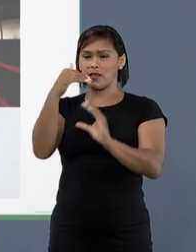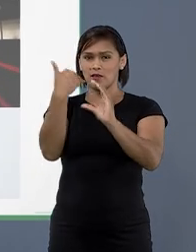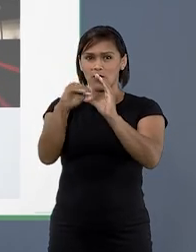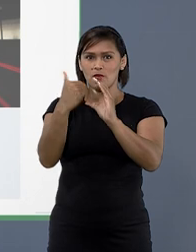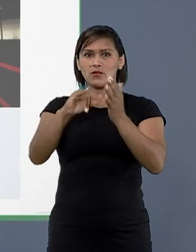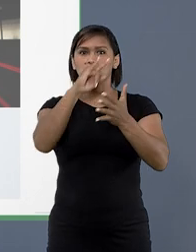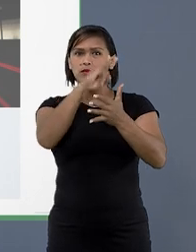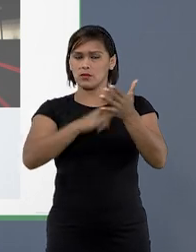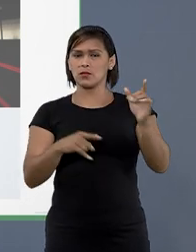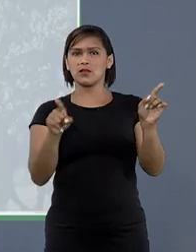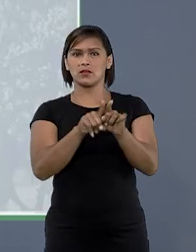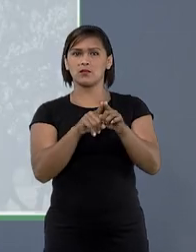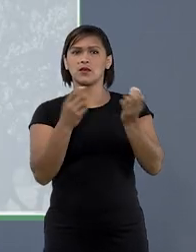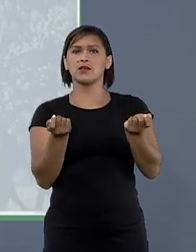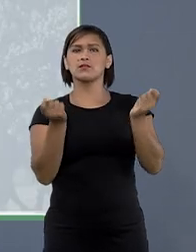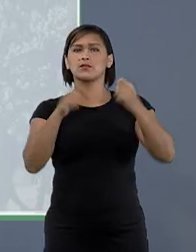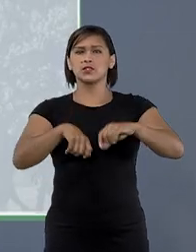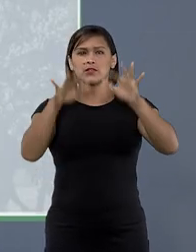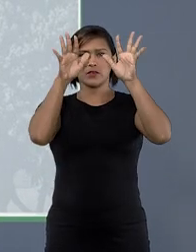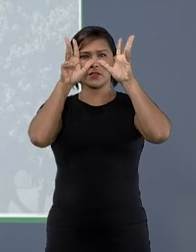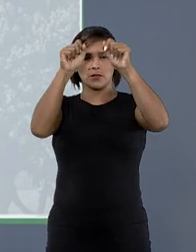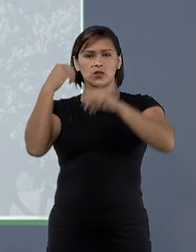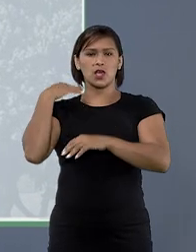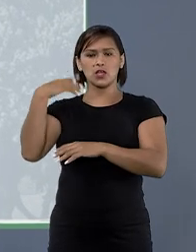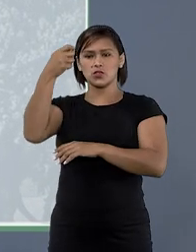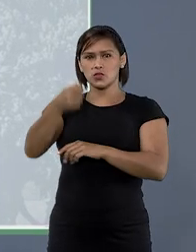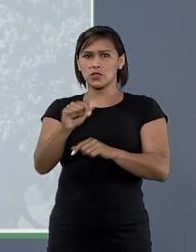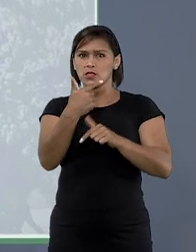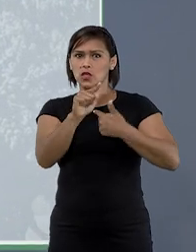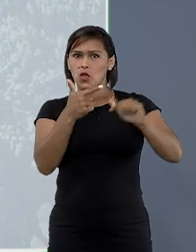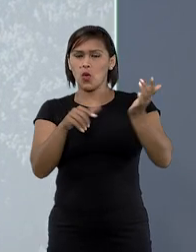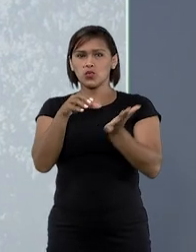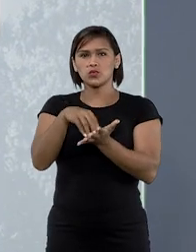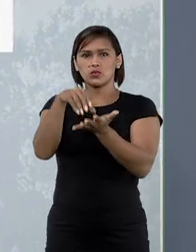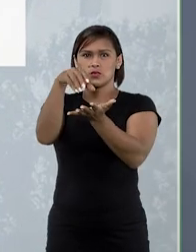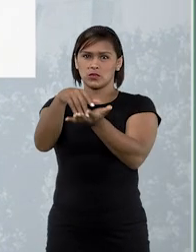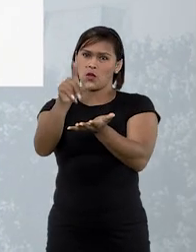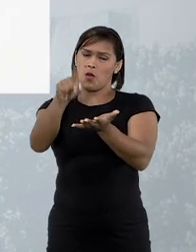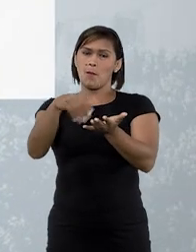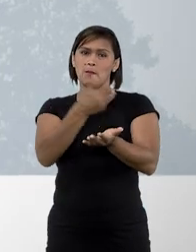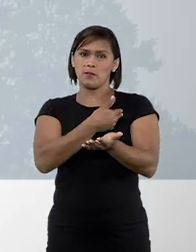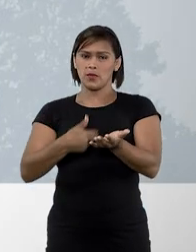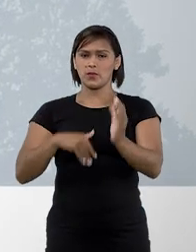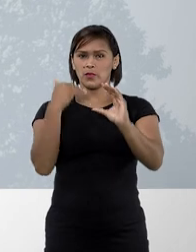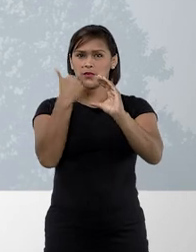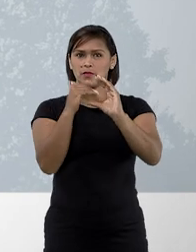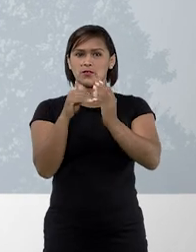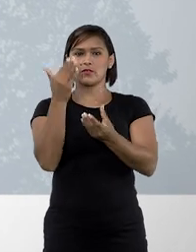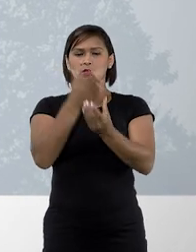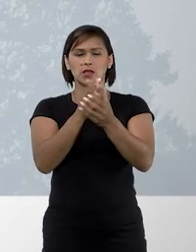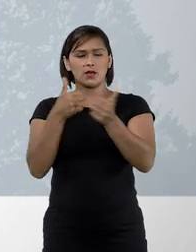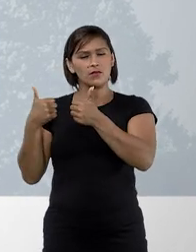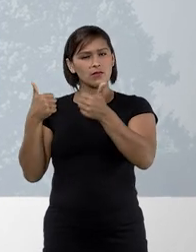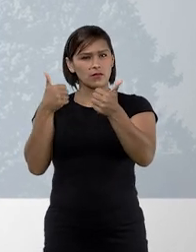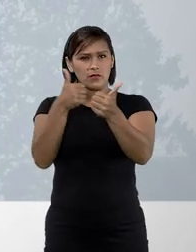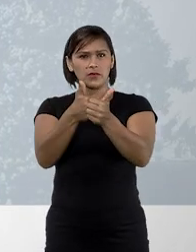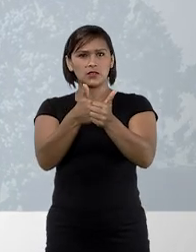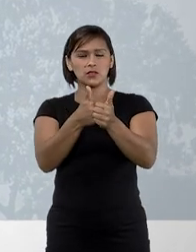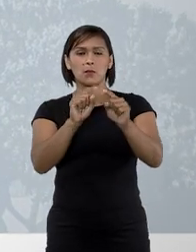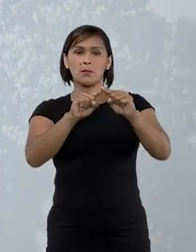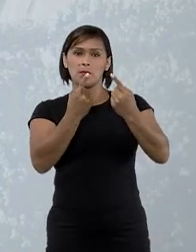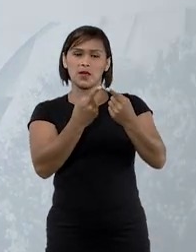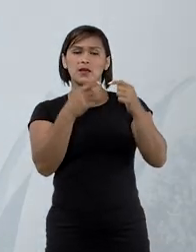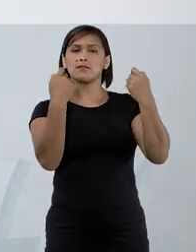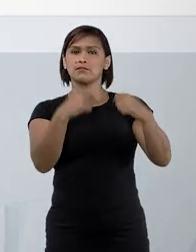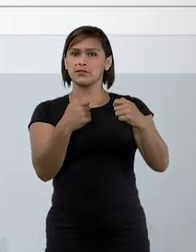além do envio de documentos, é possível que tribunais, juízos e demais entes públicos enviem processos e façam um